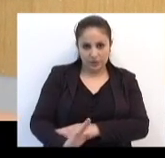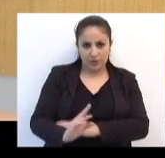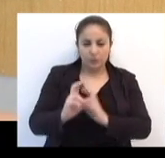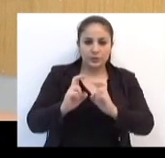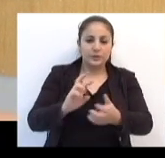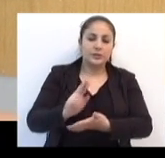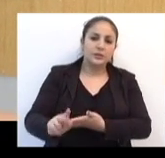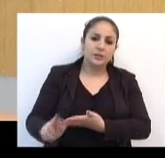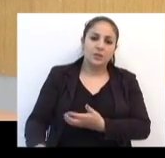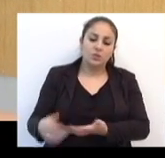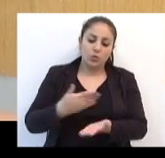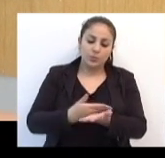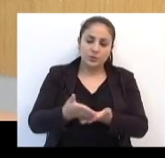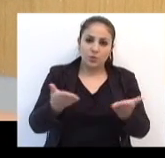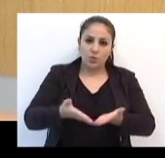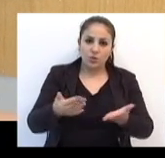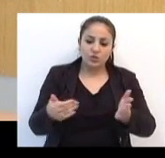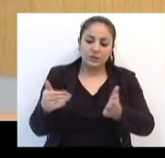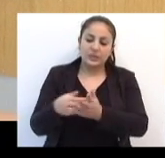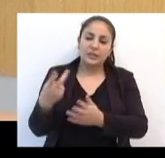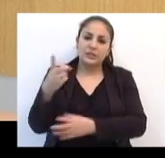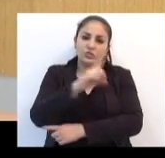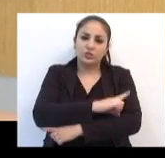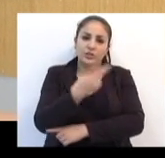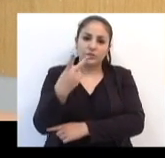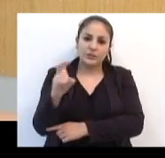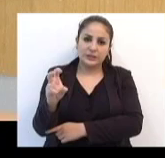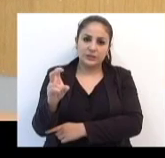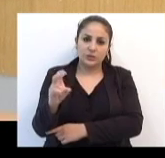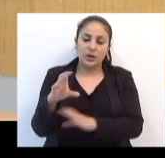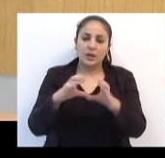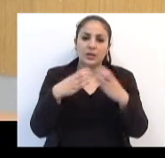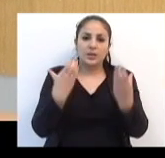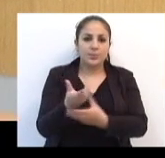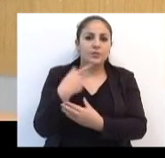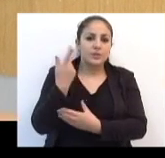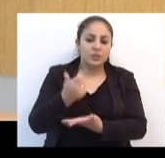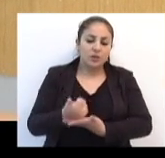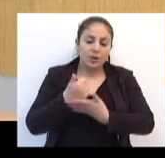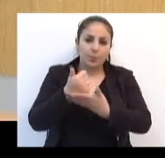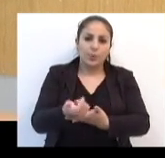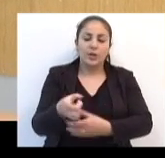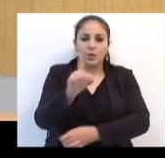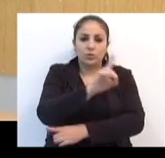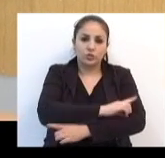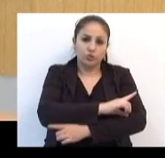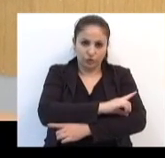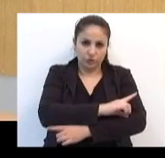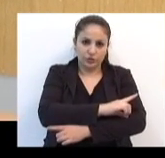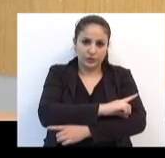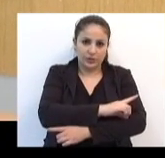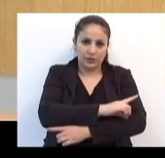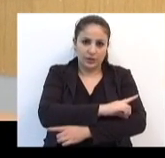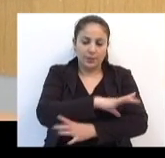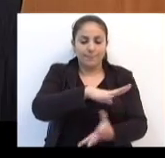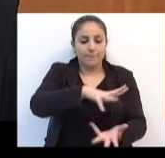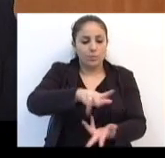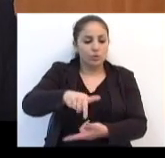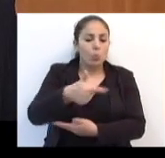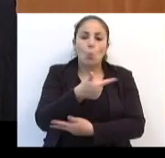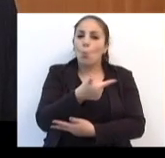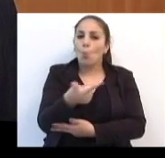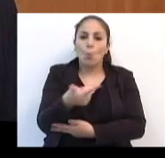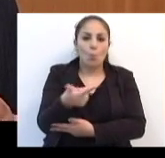hoje e se estende até o dia 25. A Câmara de Vereadores vai apoiar o Dia Mundial Sem Carro.